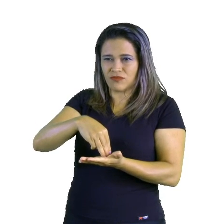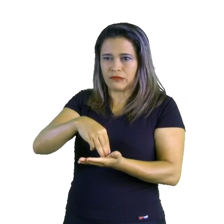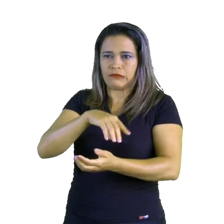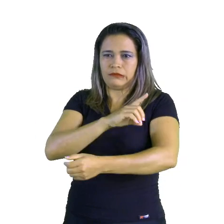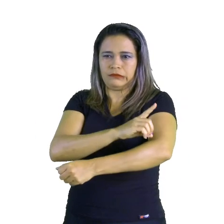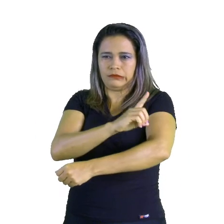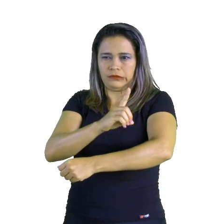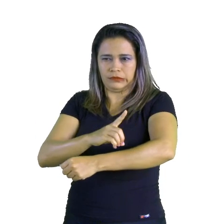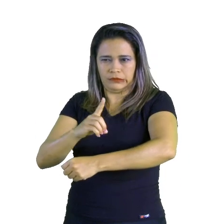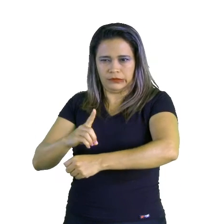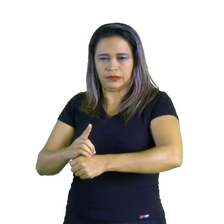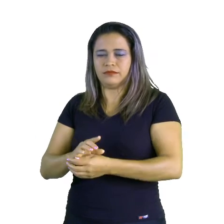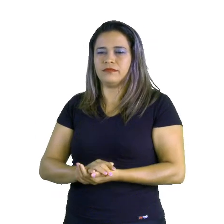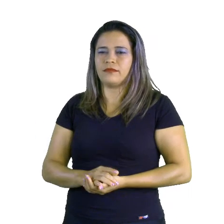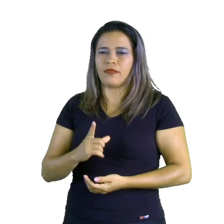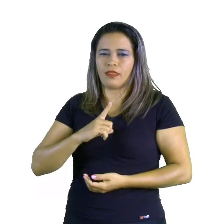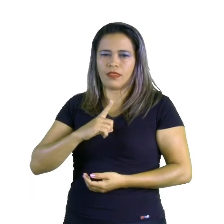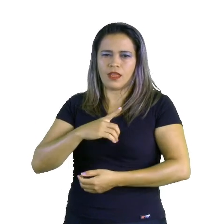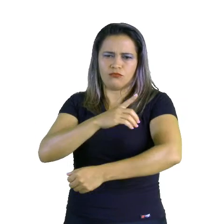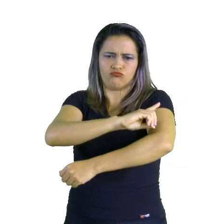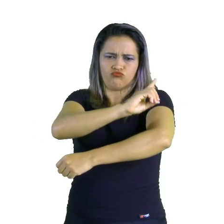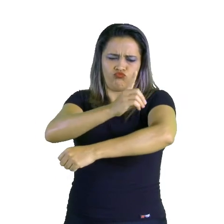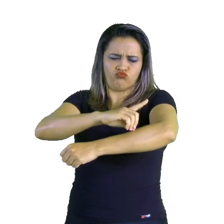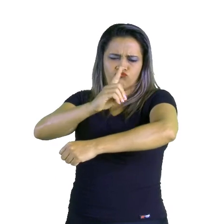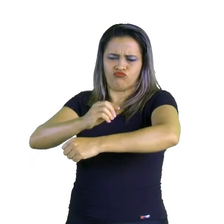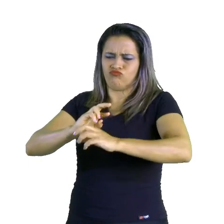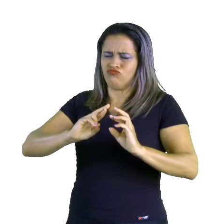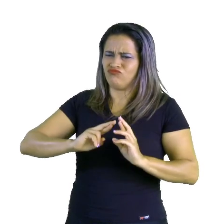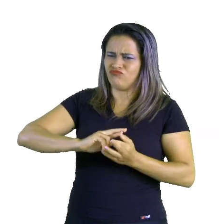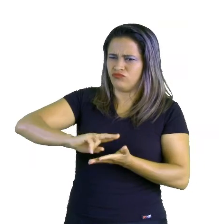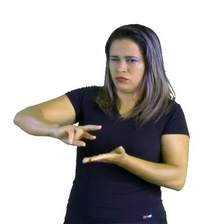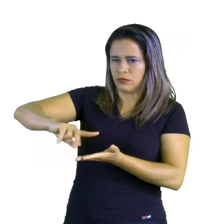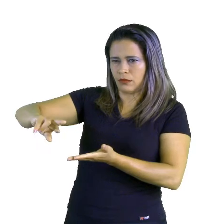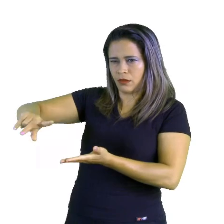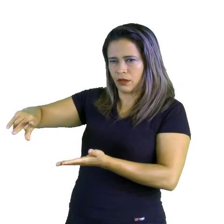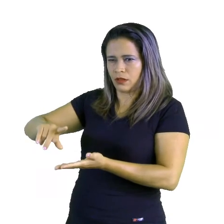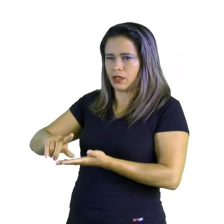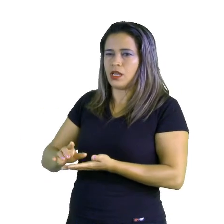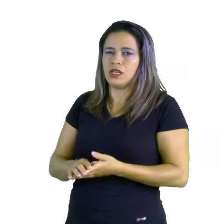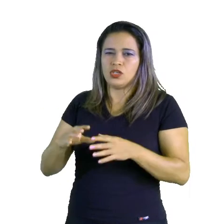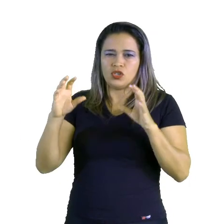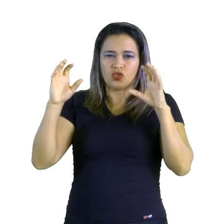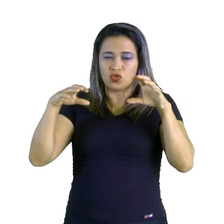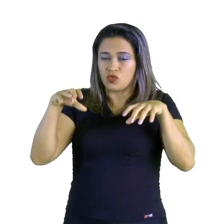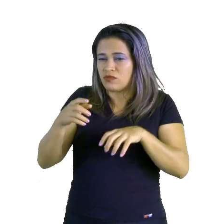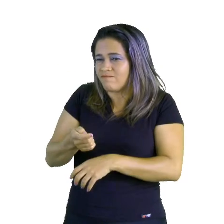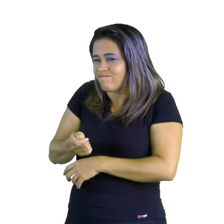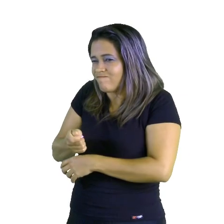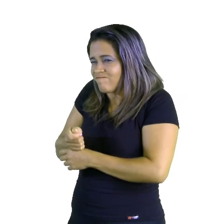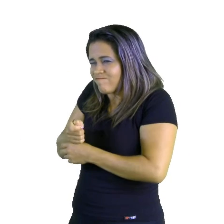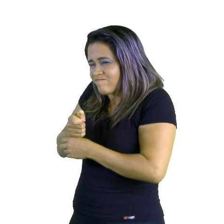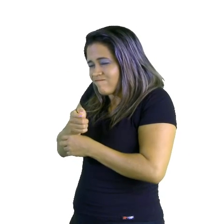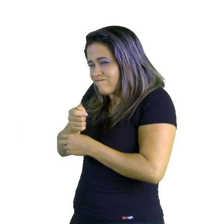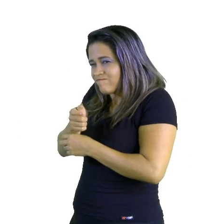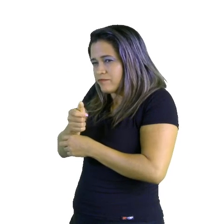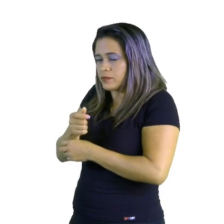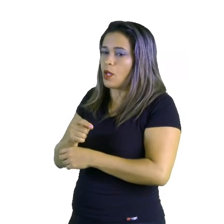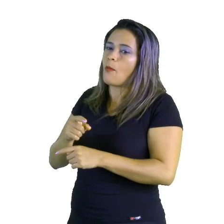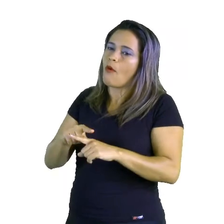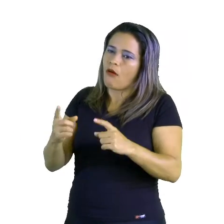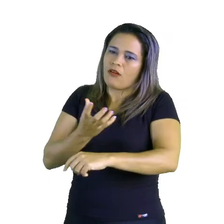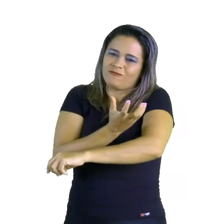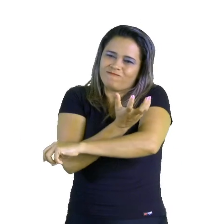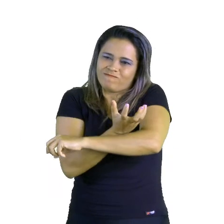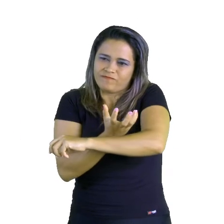pois ela é composta por vários desertos. Existe uma escassez de chuva bastante grande e, por isso, a vegetação é